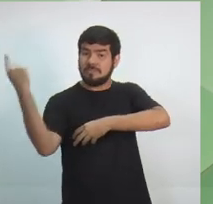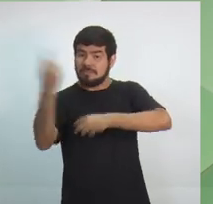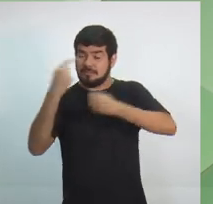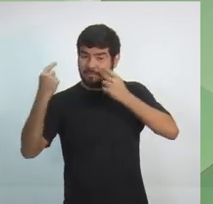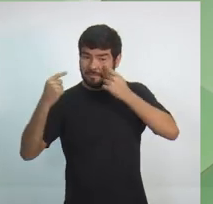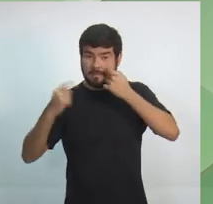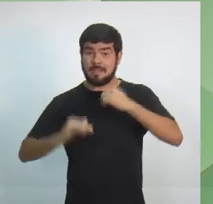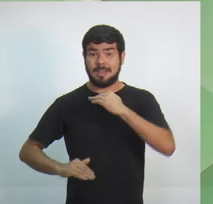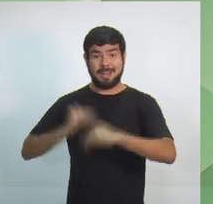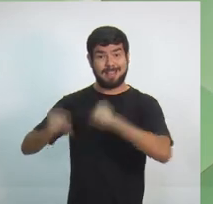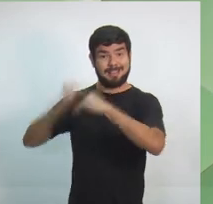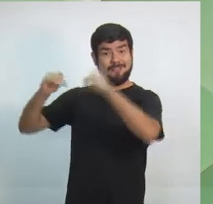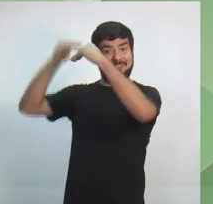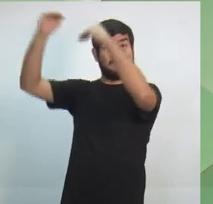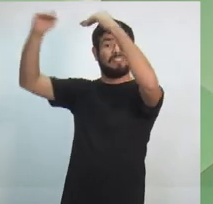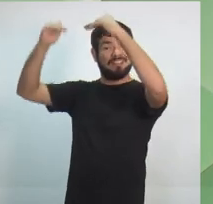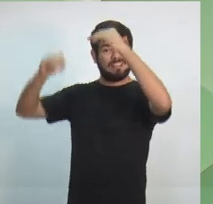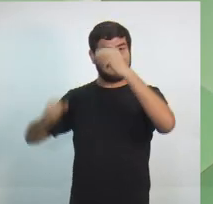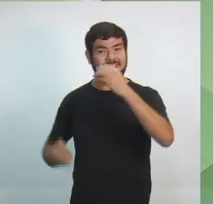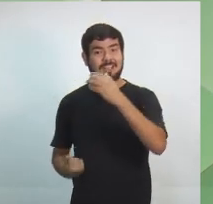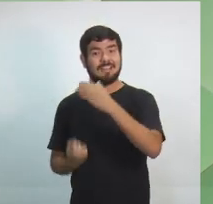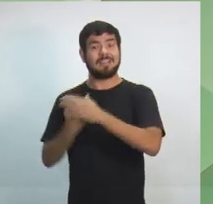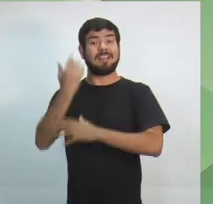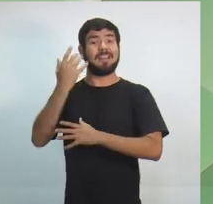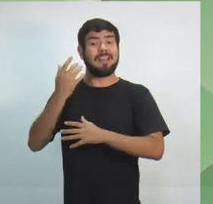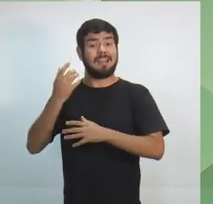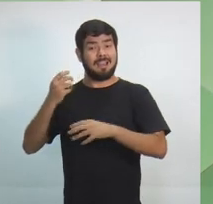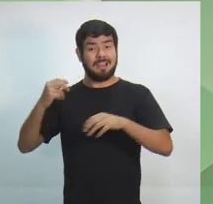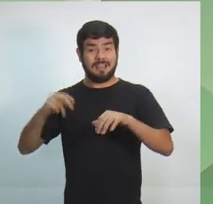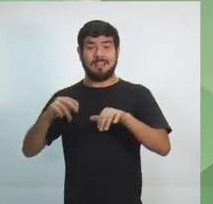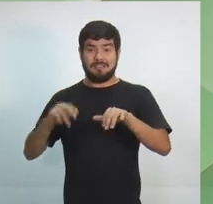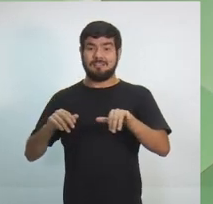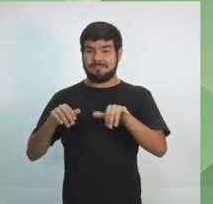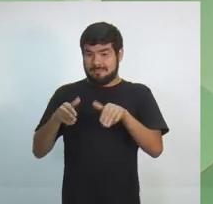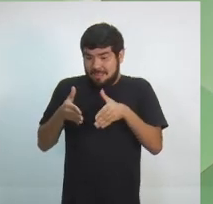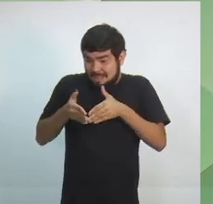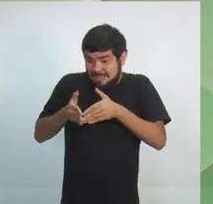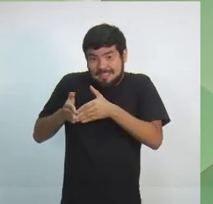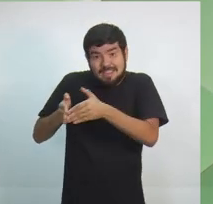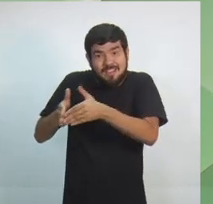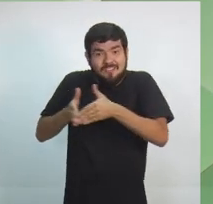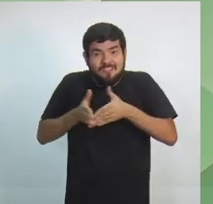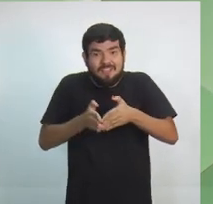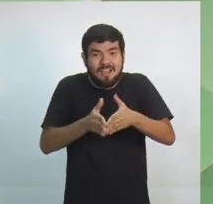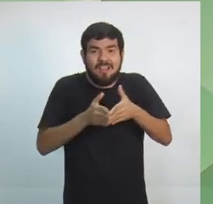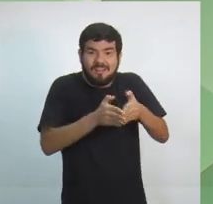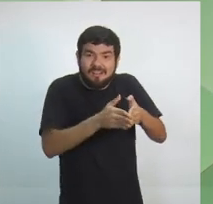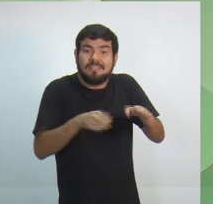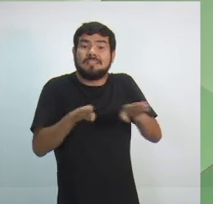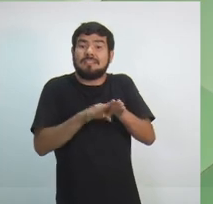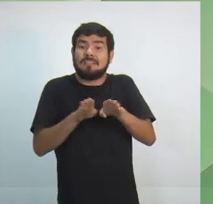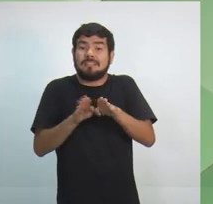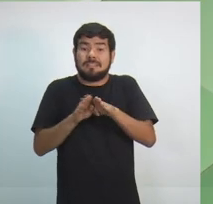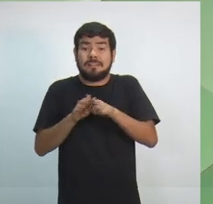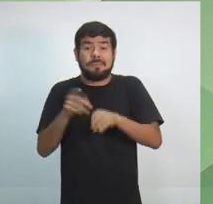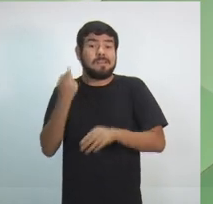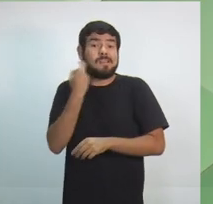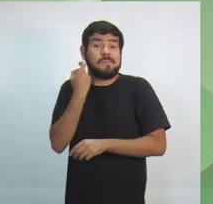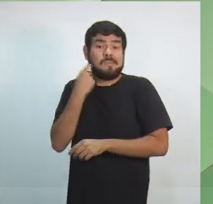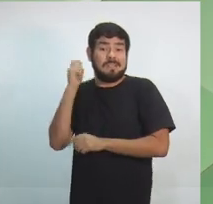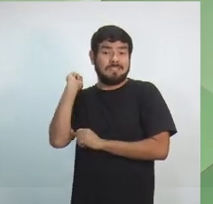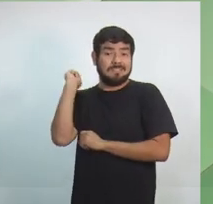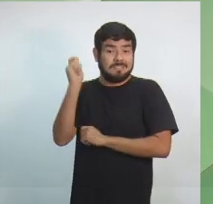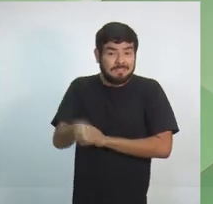desenvolver, criar um polo naval, investir na piscicultura e desenvolver os outros segmentos do setor primário. Porque nenhuma